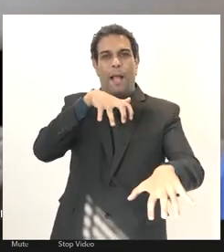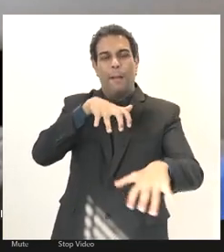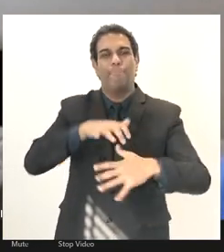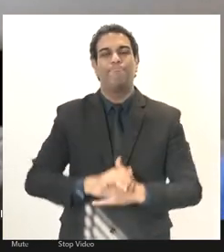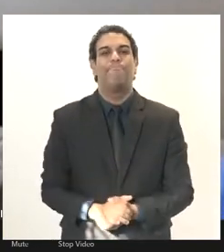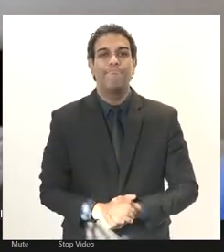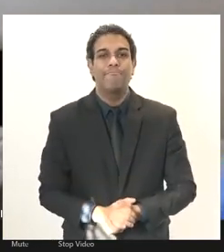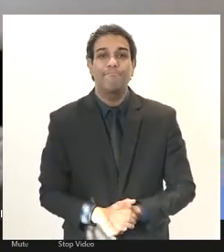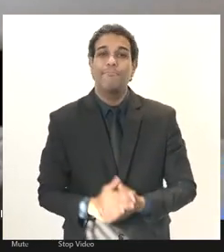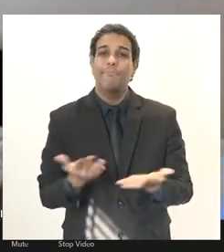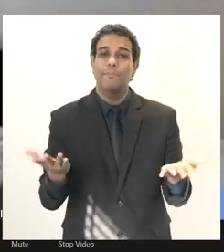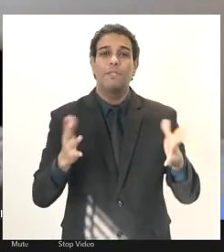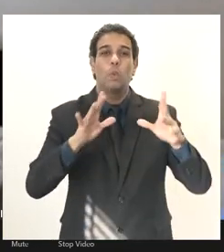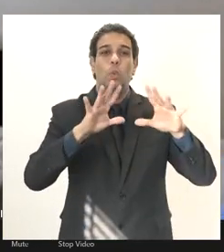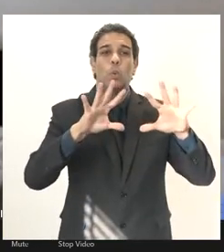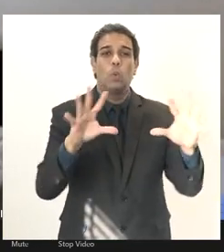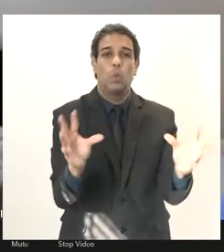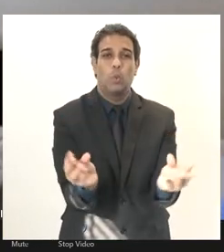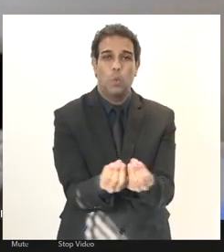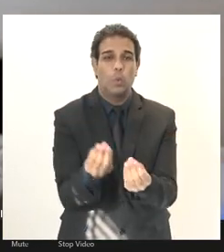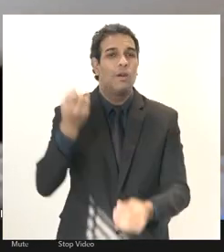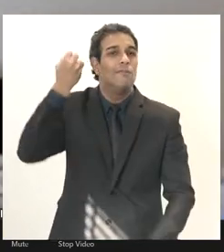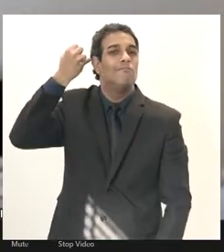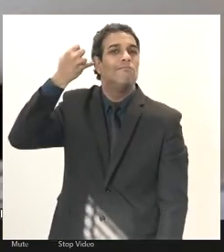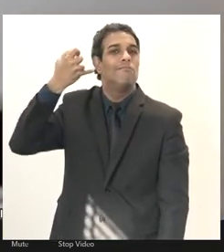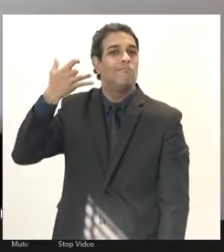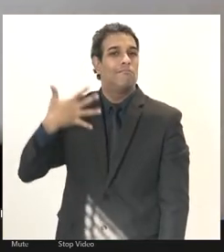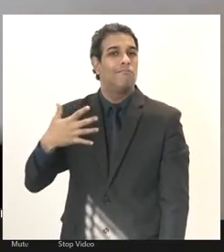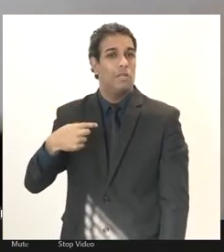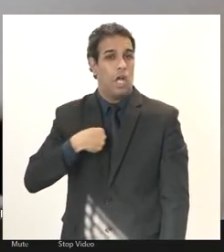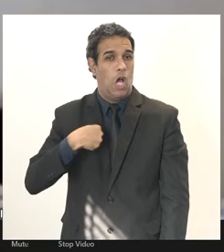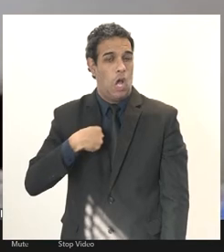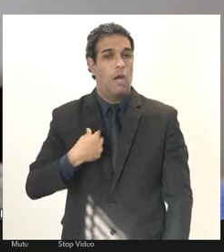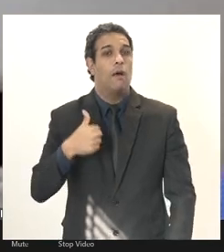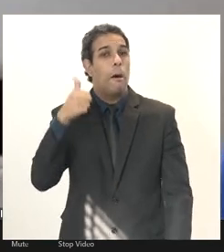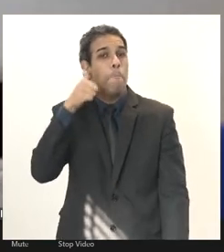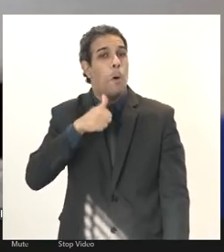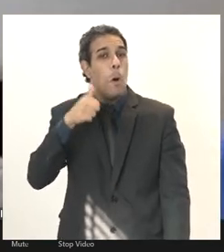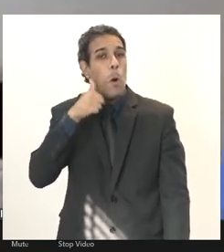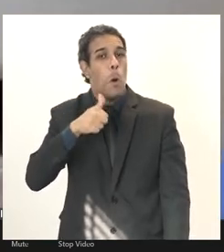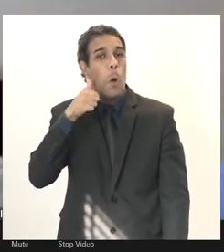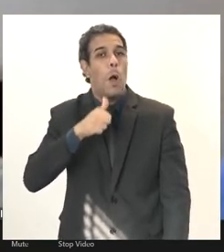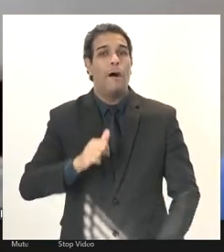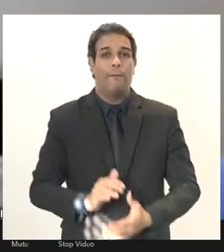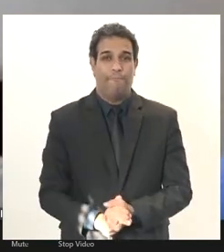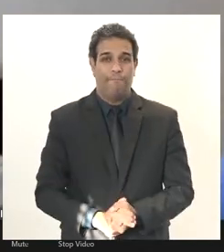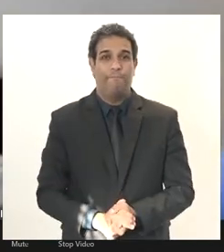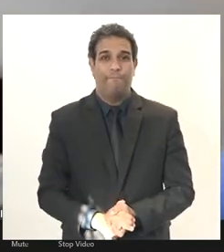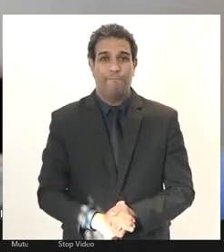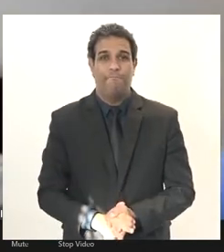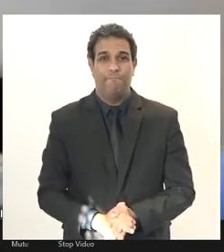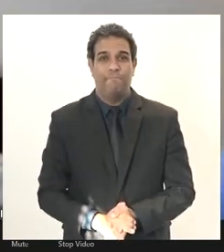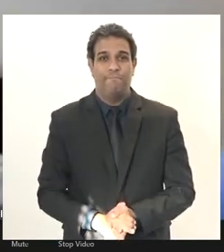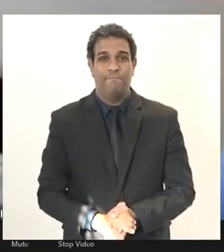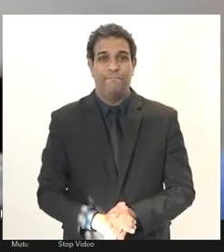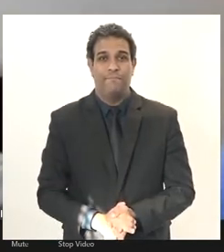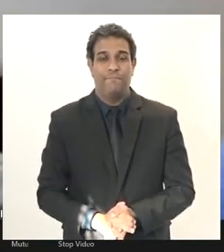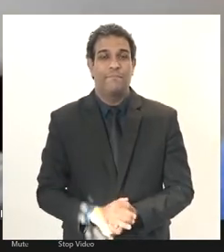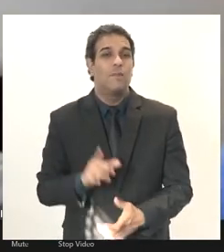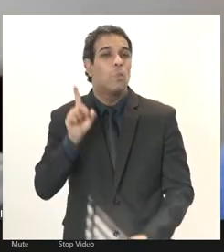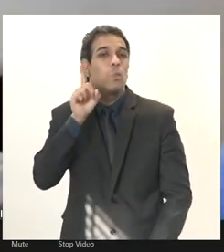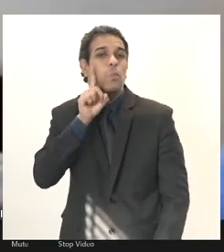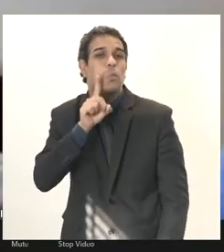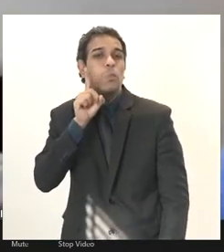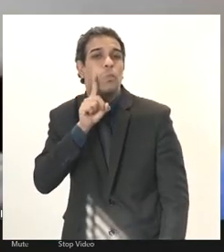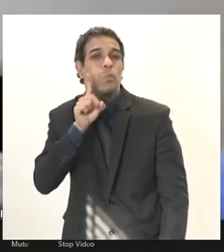fazendo uma breve audiodescrição eu me identifico como mulher sou morena